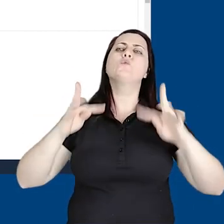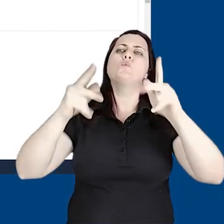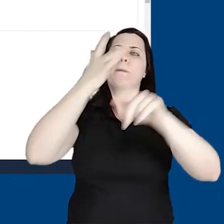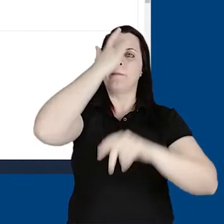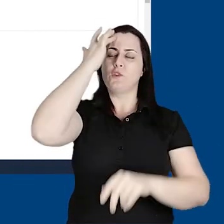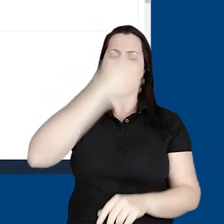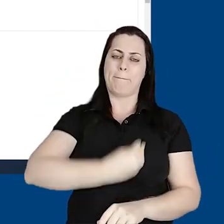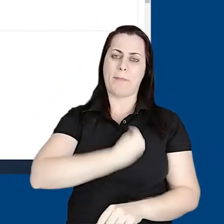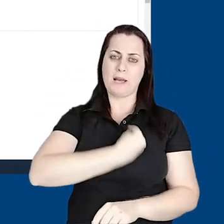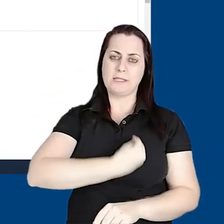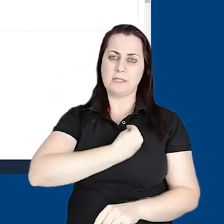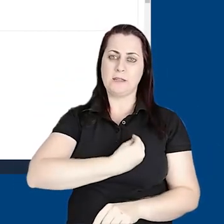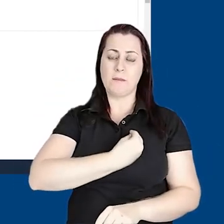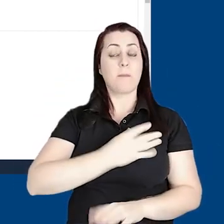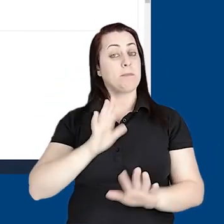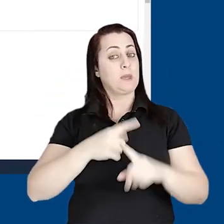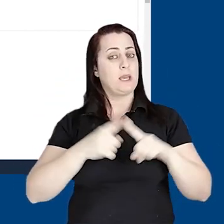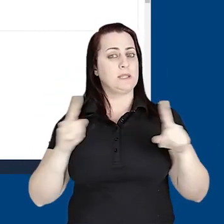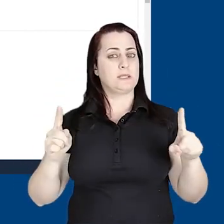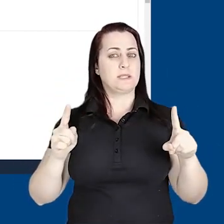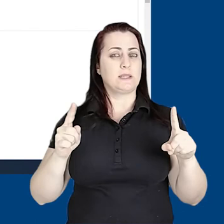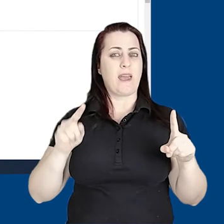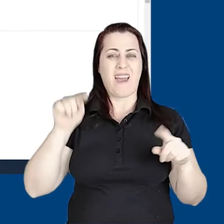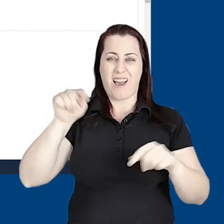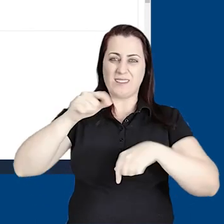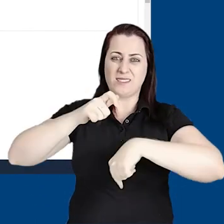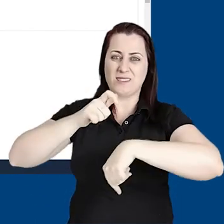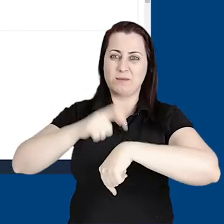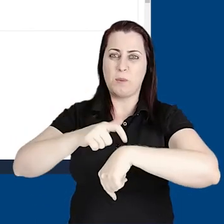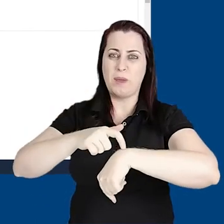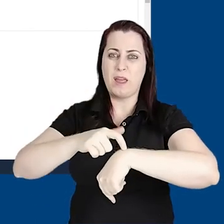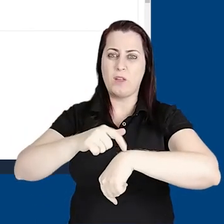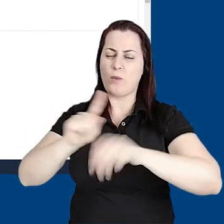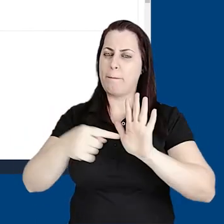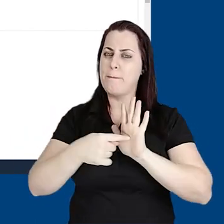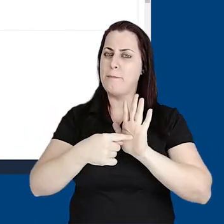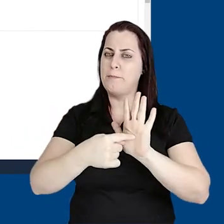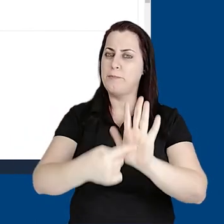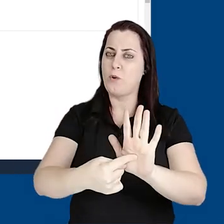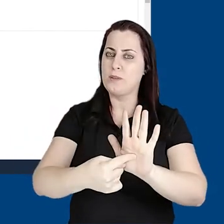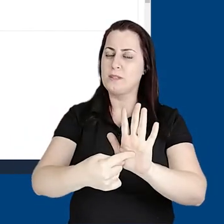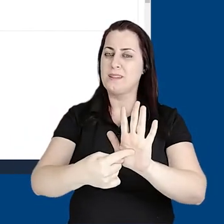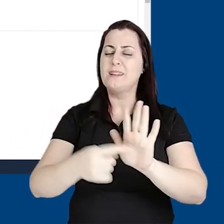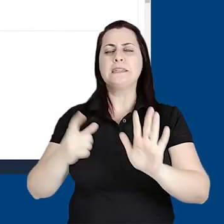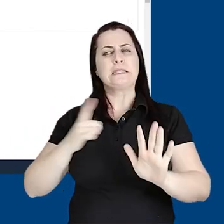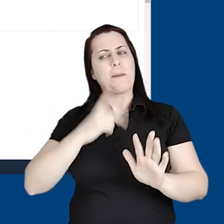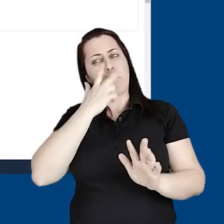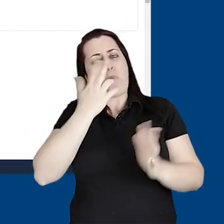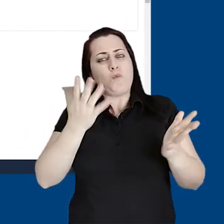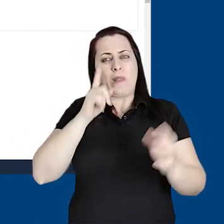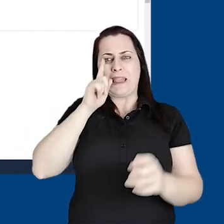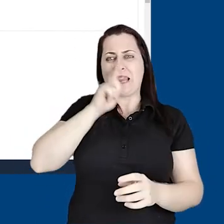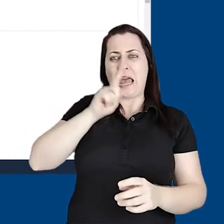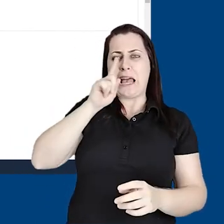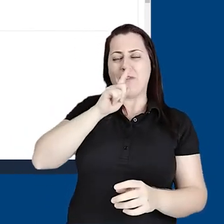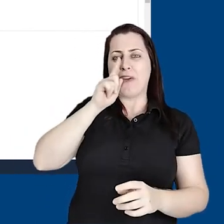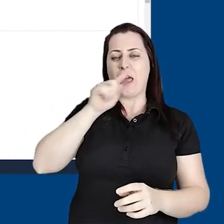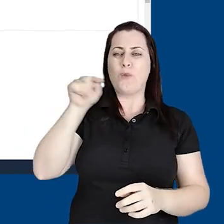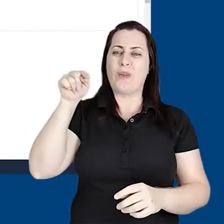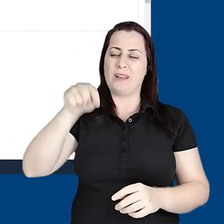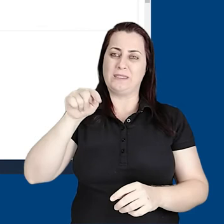ou seja, ele foi criado para todos os participantes. Só que esta situação, ela ilustra uma